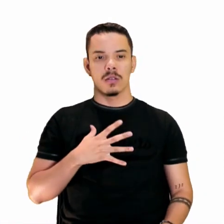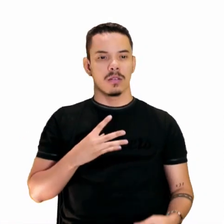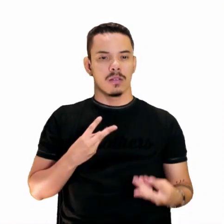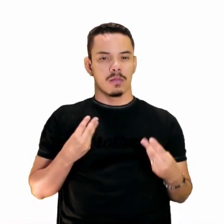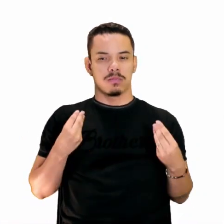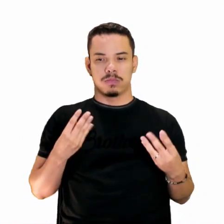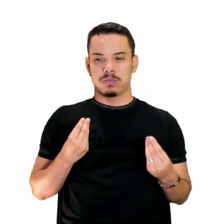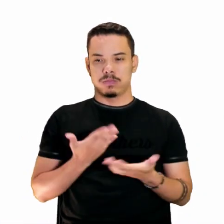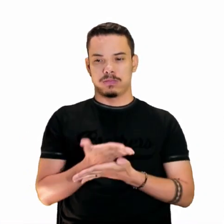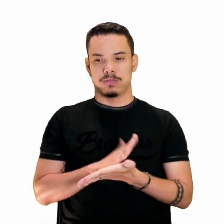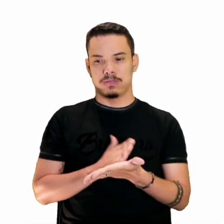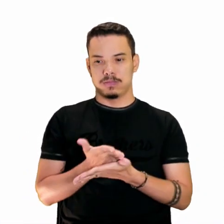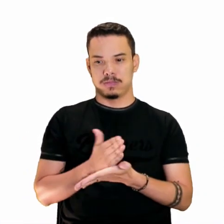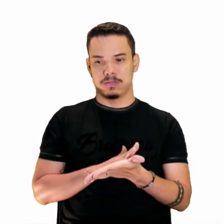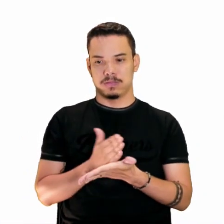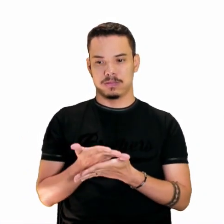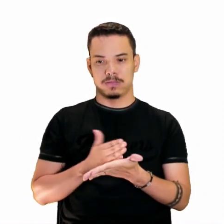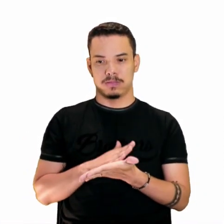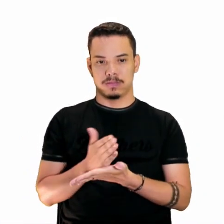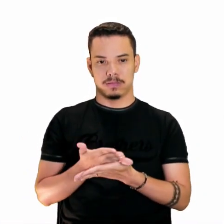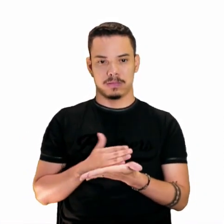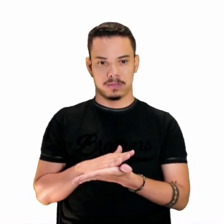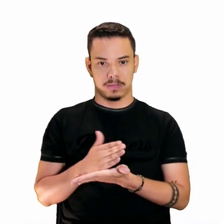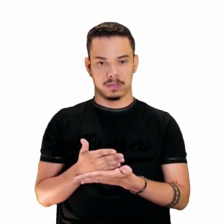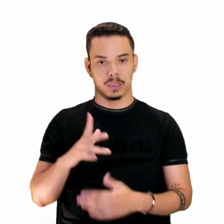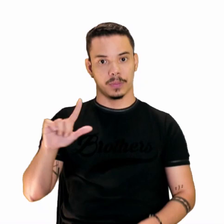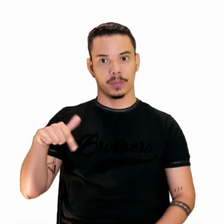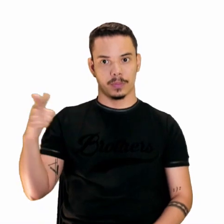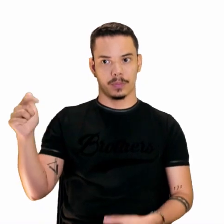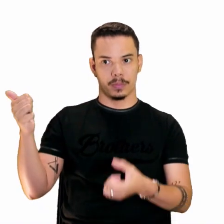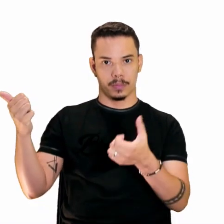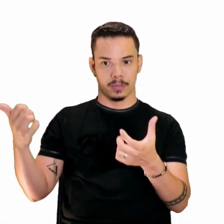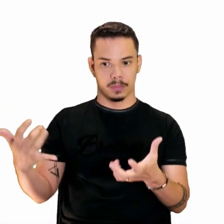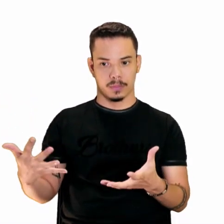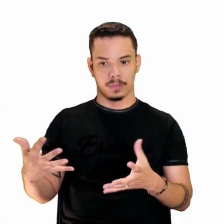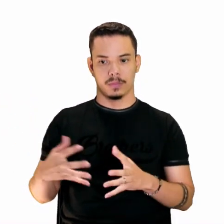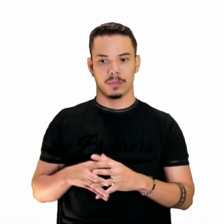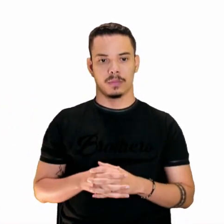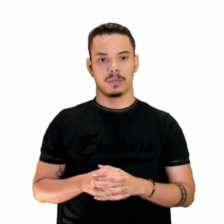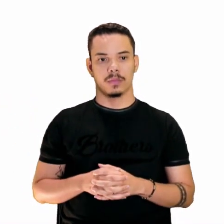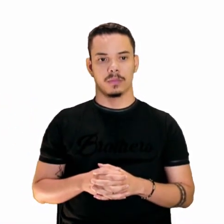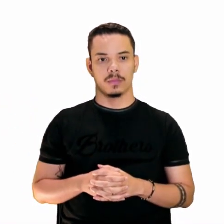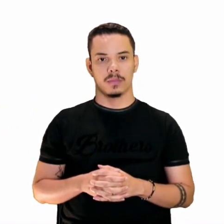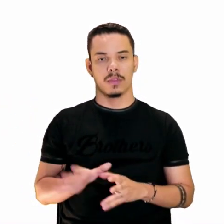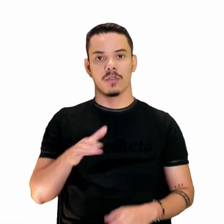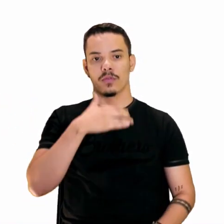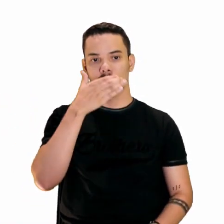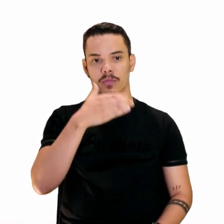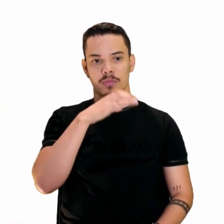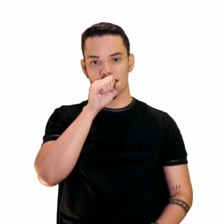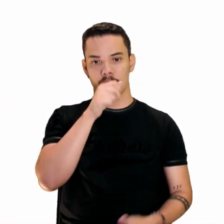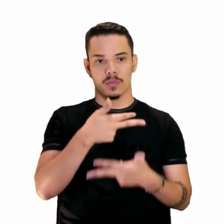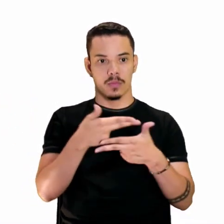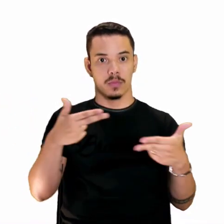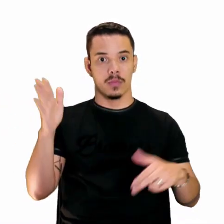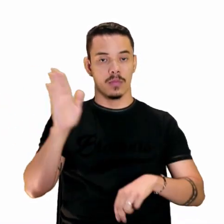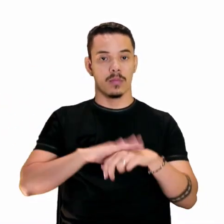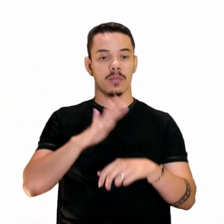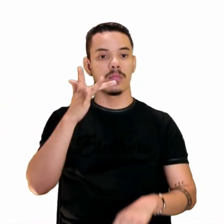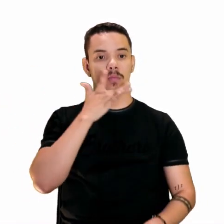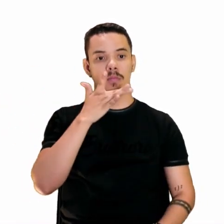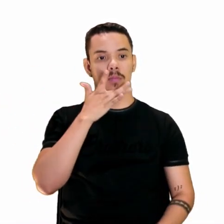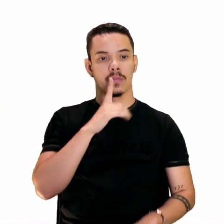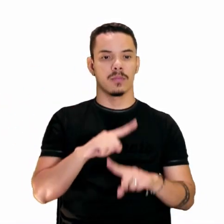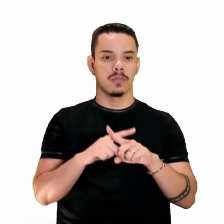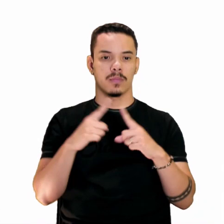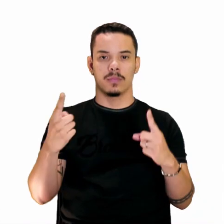em terra estrangeira. Já está falando. Aí, a outra parte. As frutas são mais gostosas, mas custam o quê?